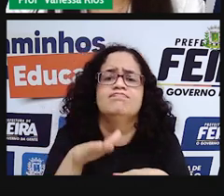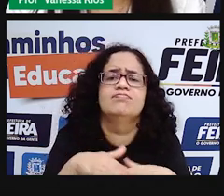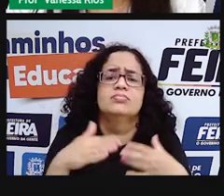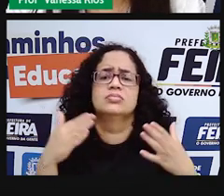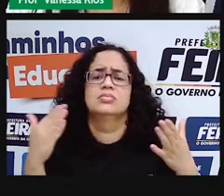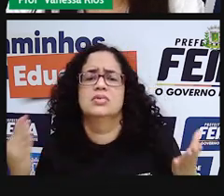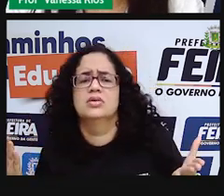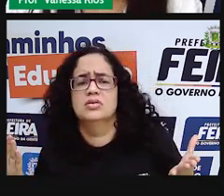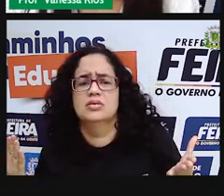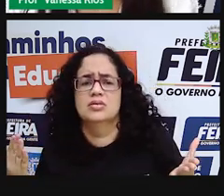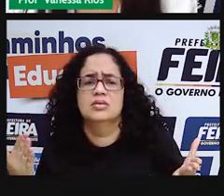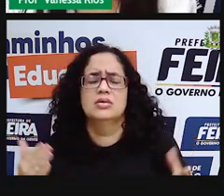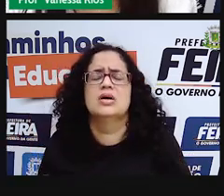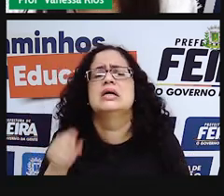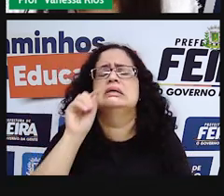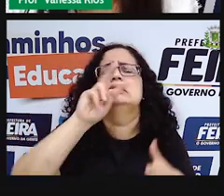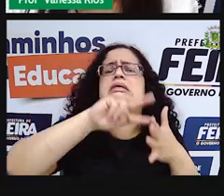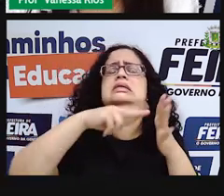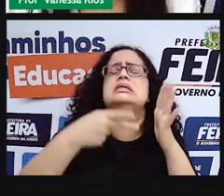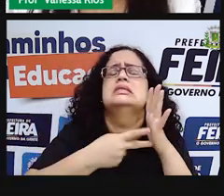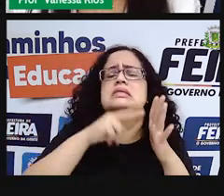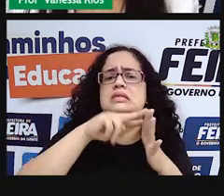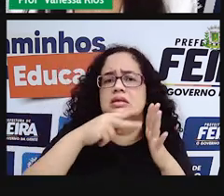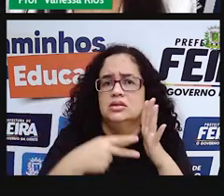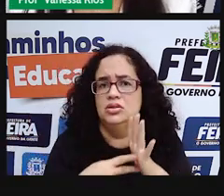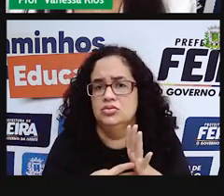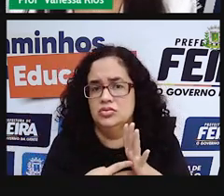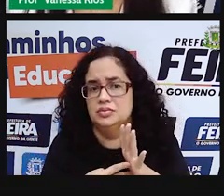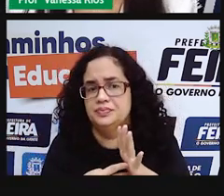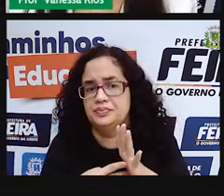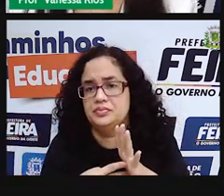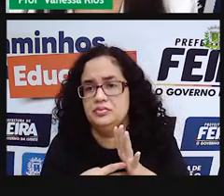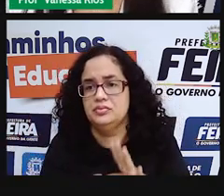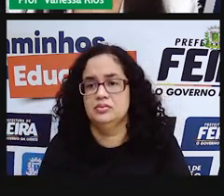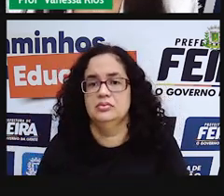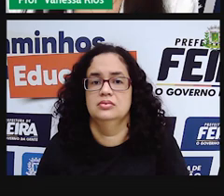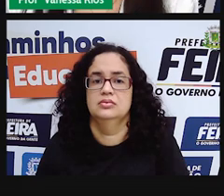impermeável. O que quer dizer isso? Olha só.